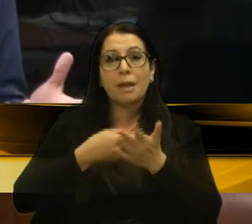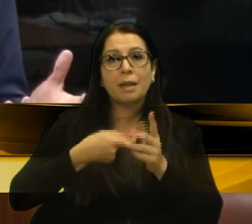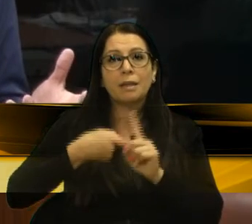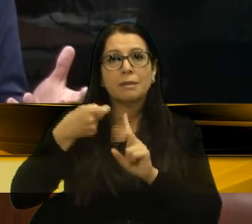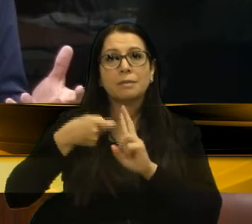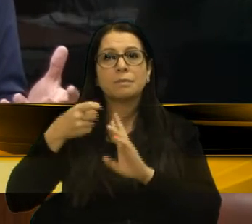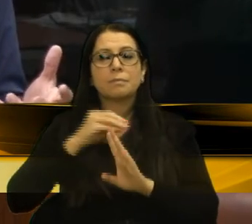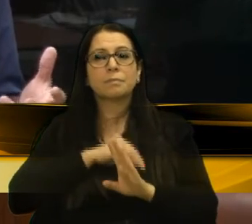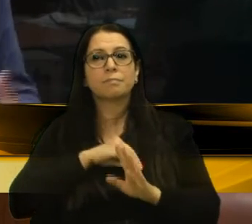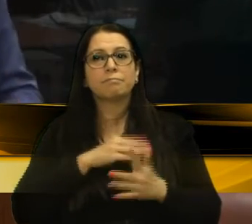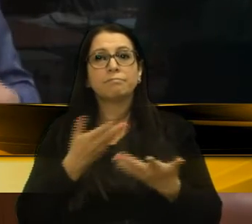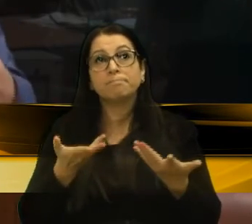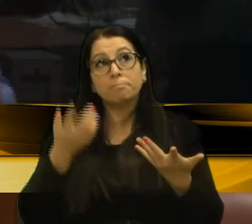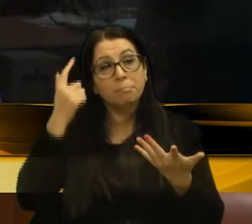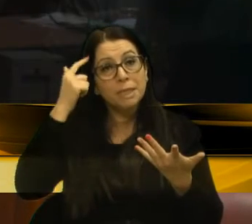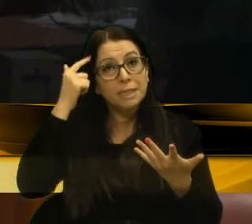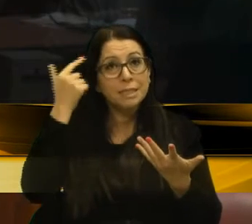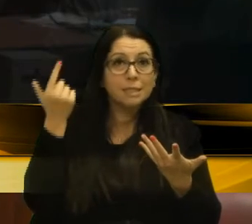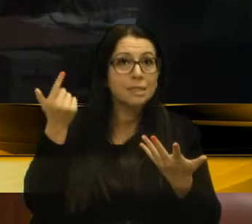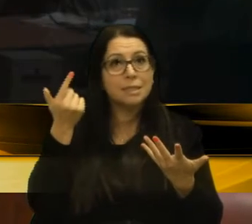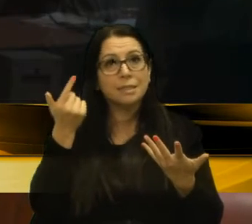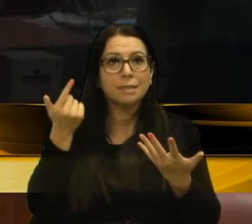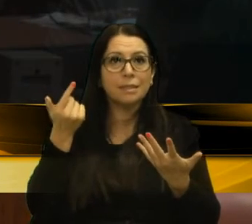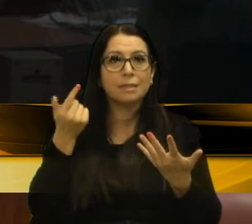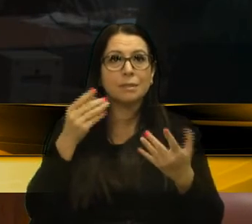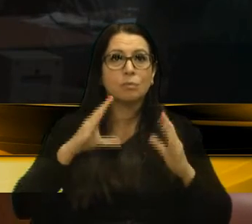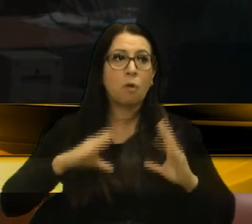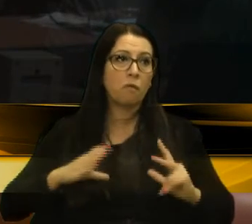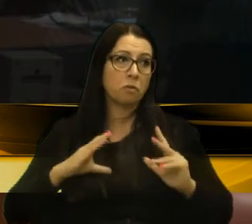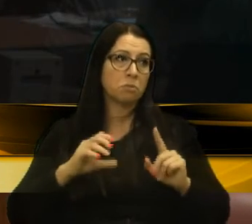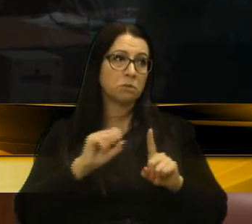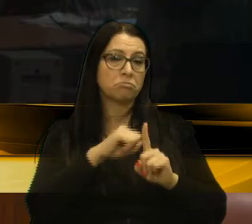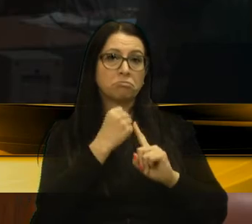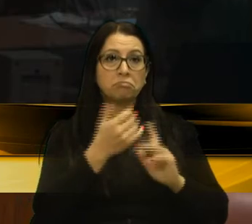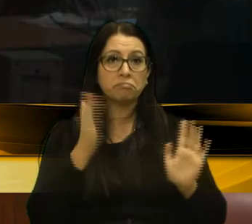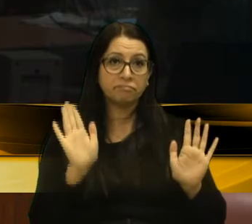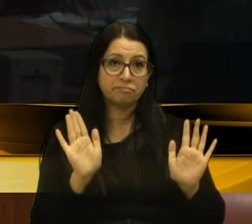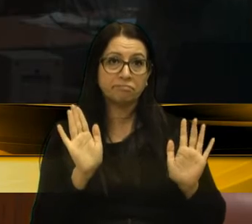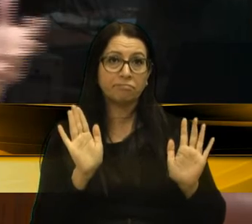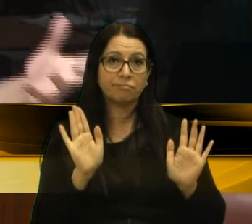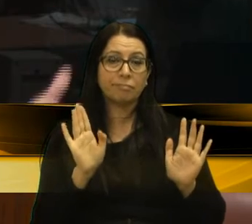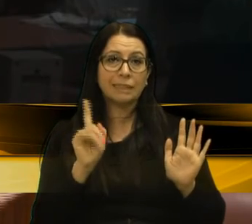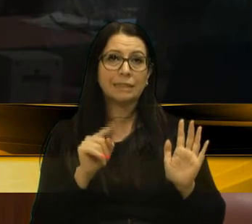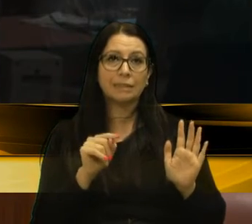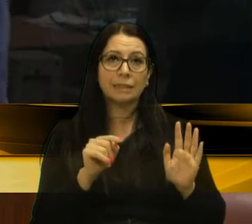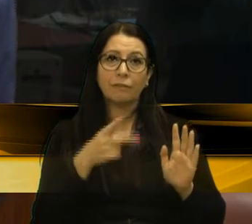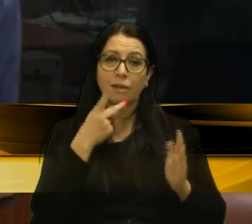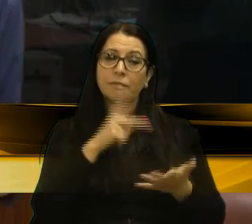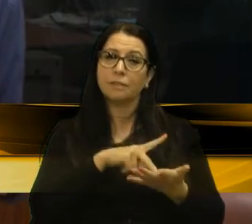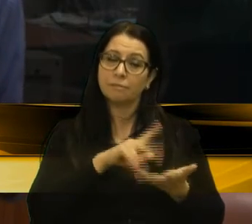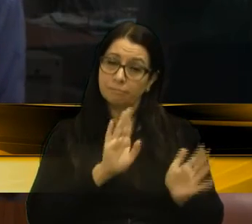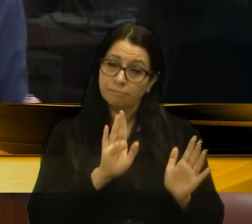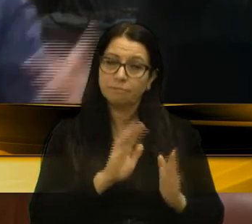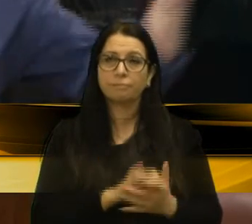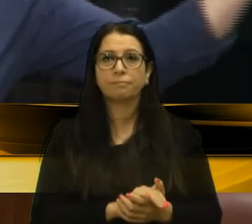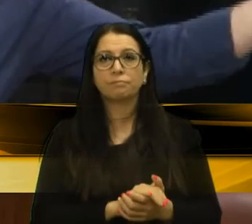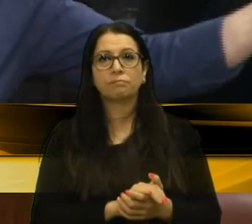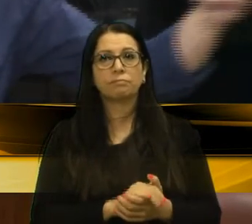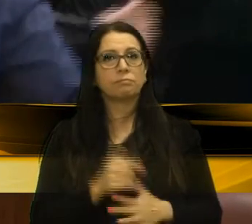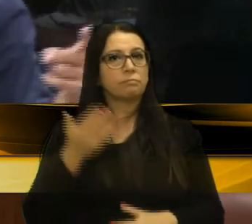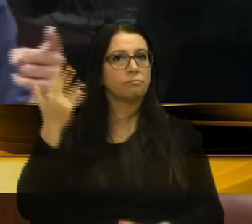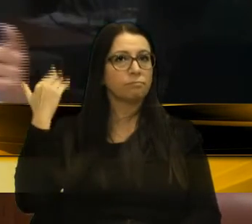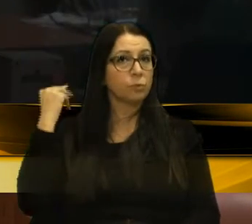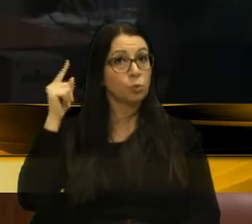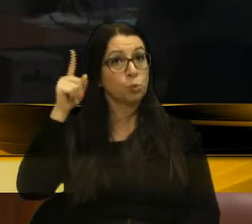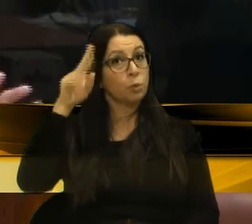gerando um certo conformismo da sociedade. Isso a gente tem que ser muito sincero. Lá atrás jamais